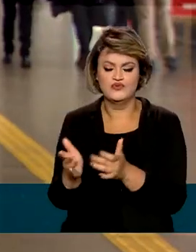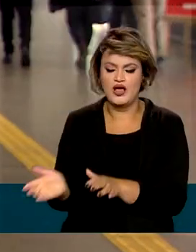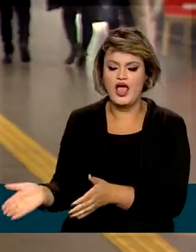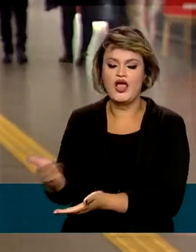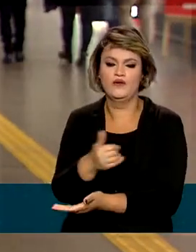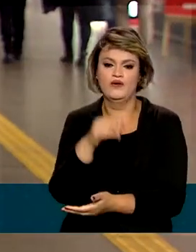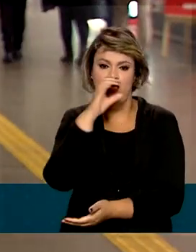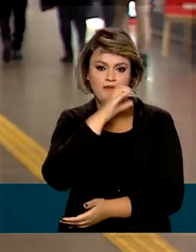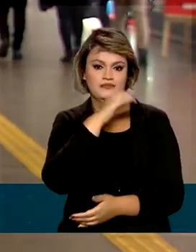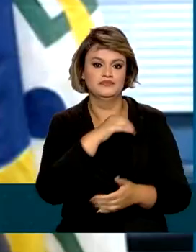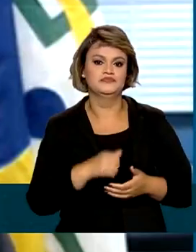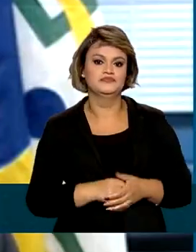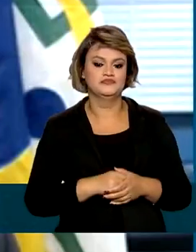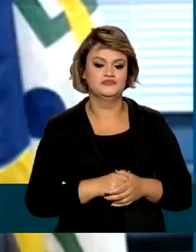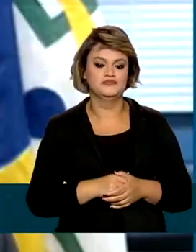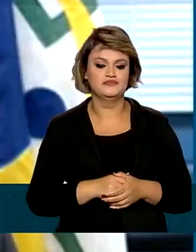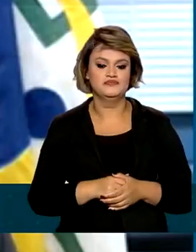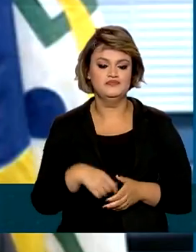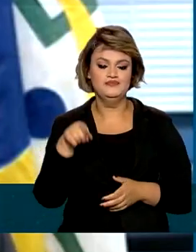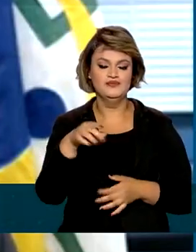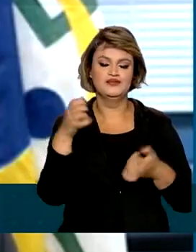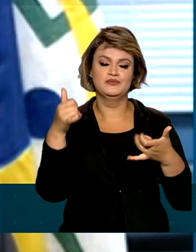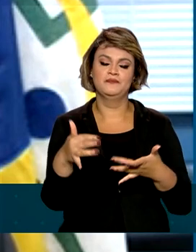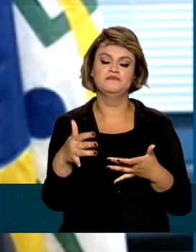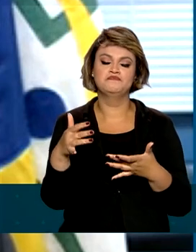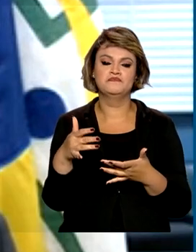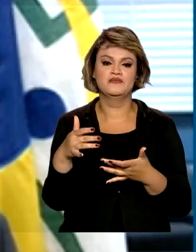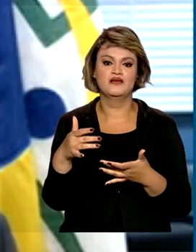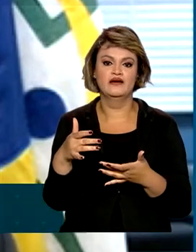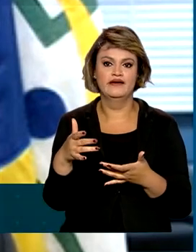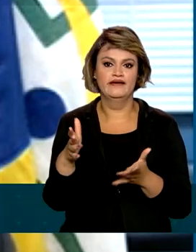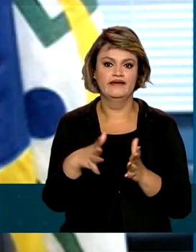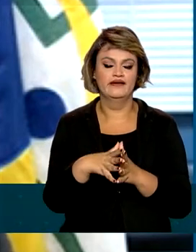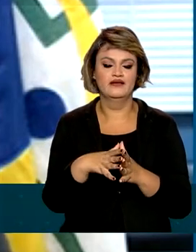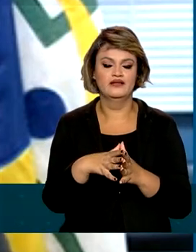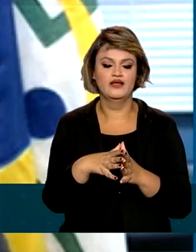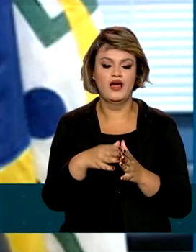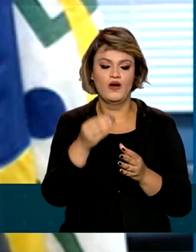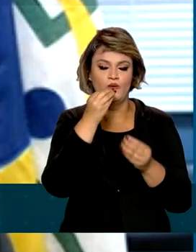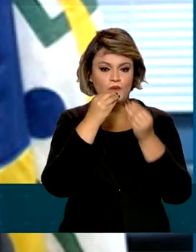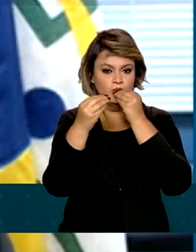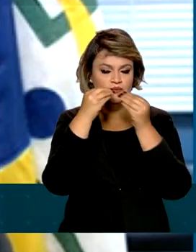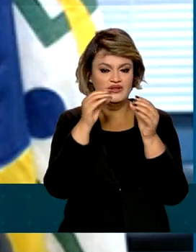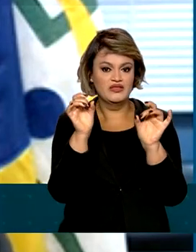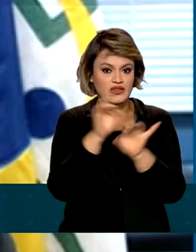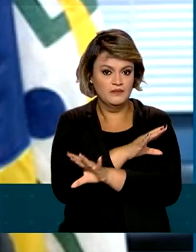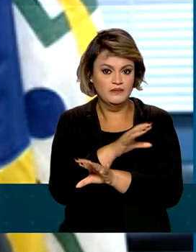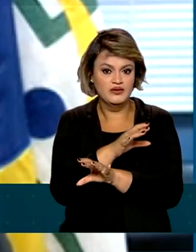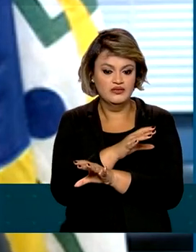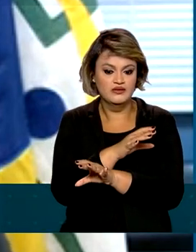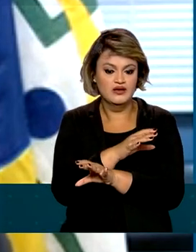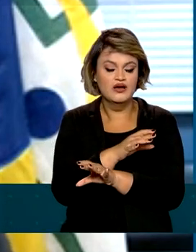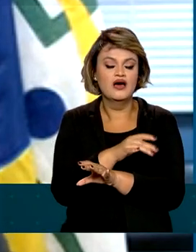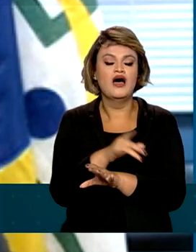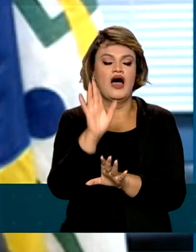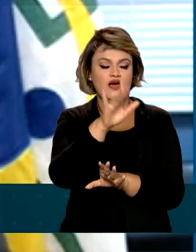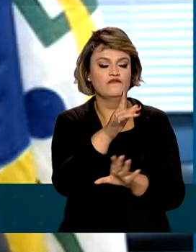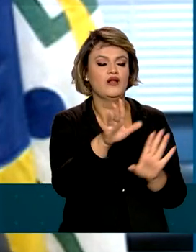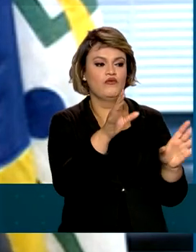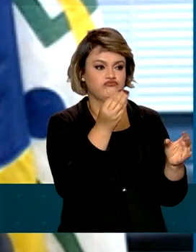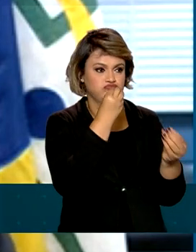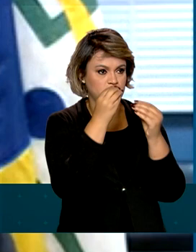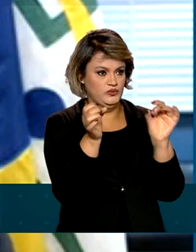recolhidos rapidamente. Uma vez cessada a alimentação a bordo, seja incentivado